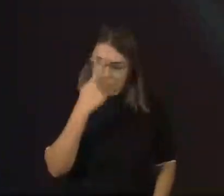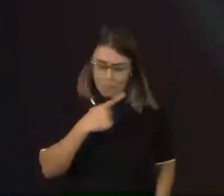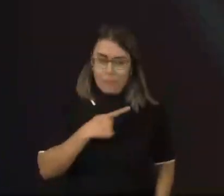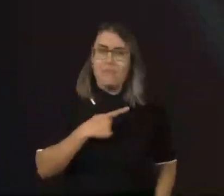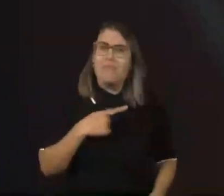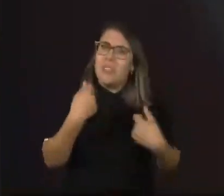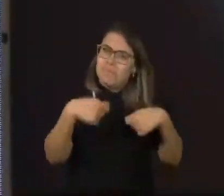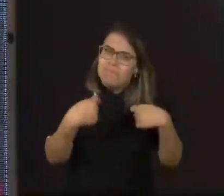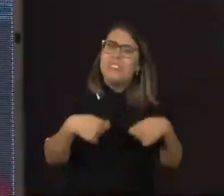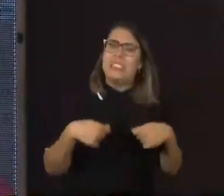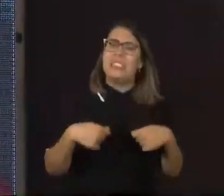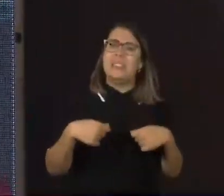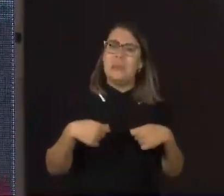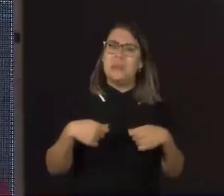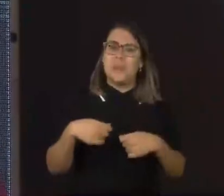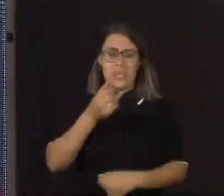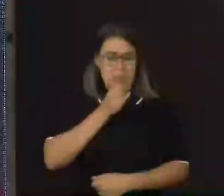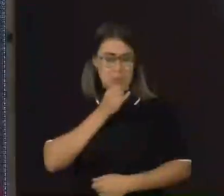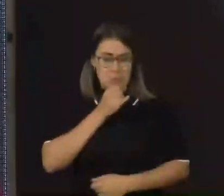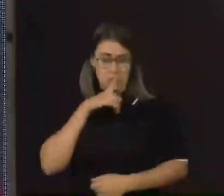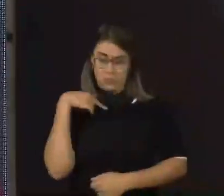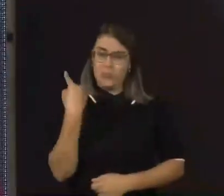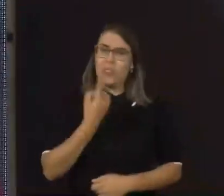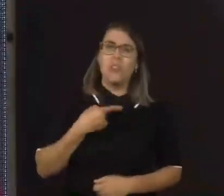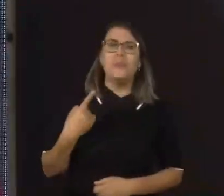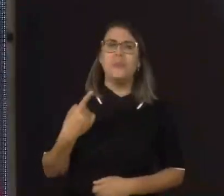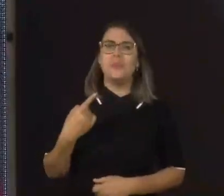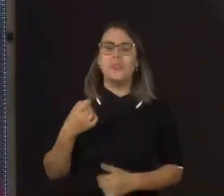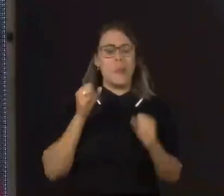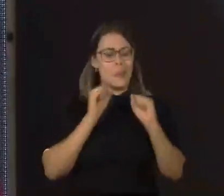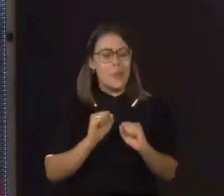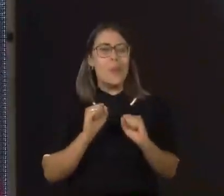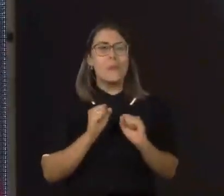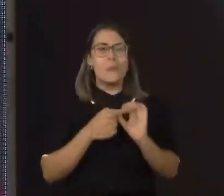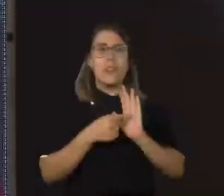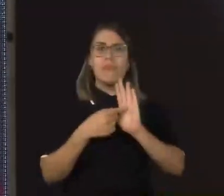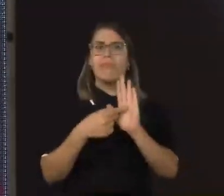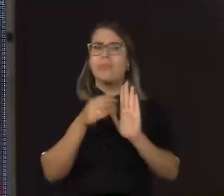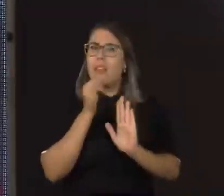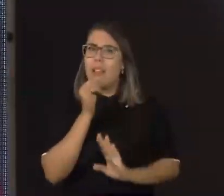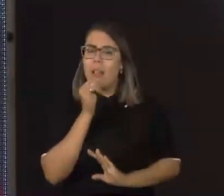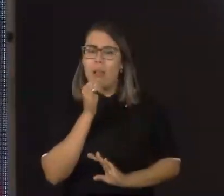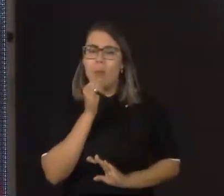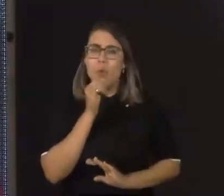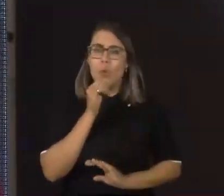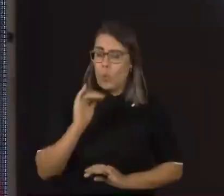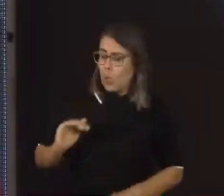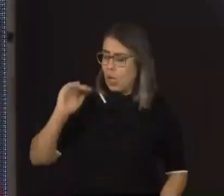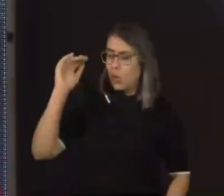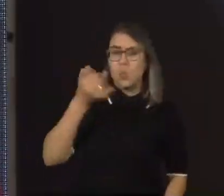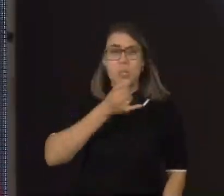Então, quando a gente também proporciona, a gente pode dar modelos também, o adulto dá modelos,